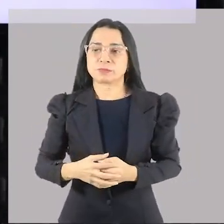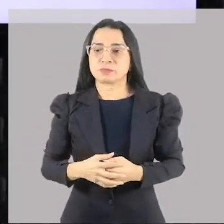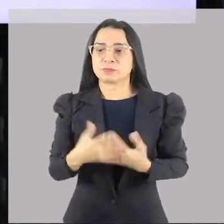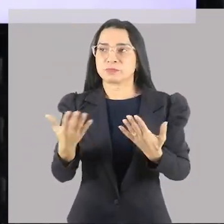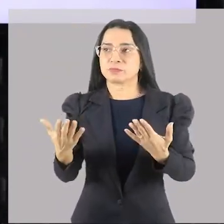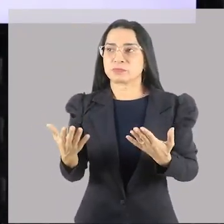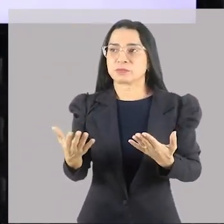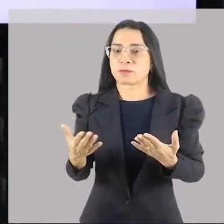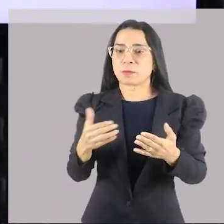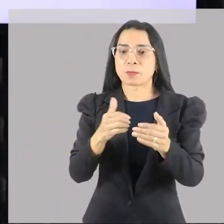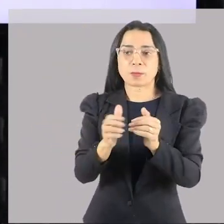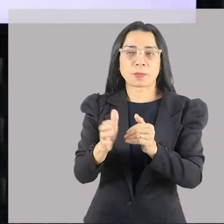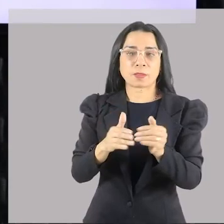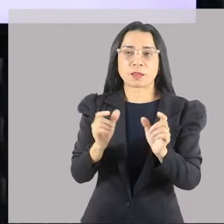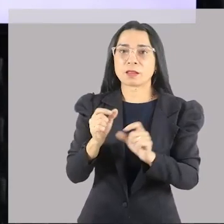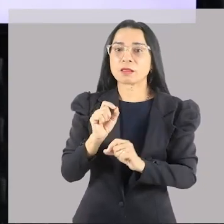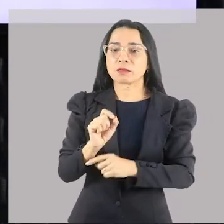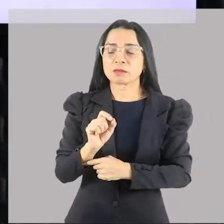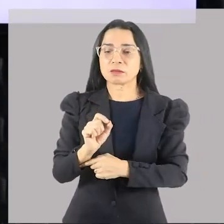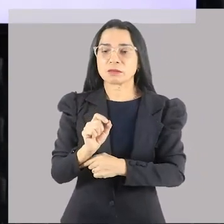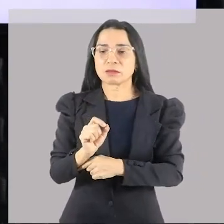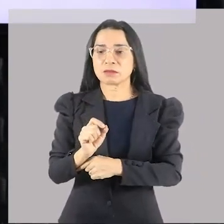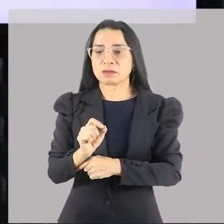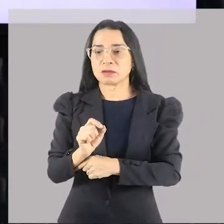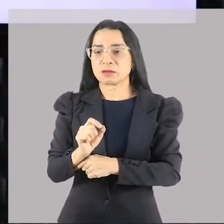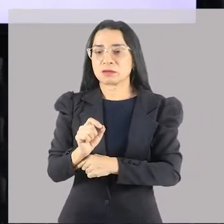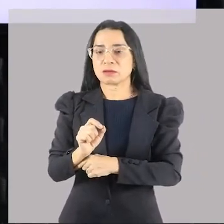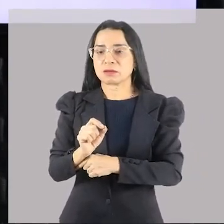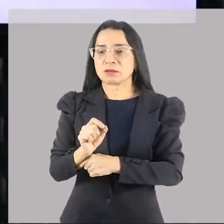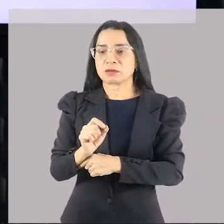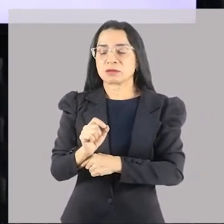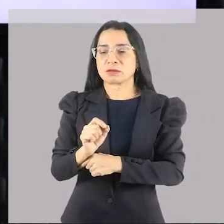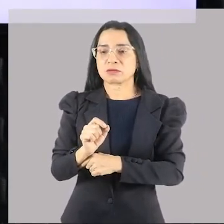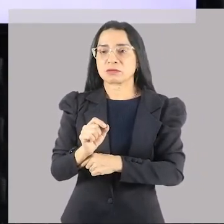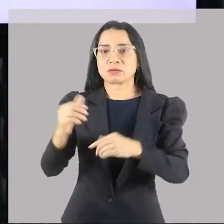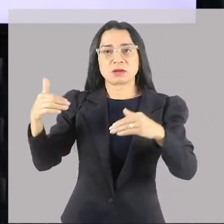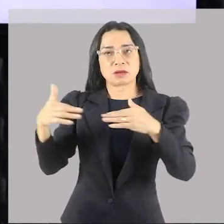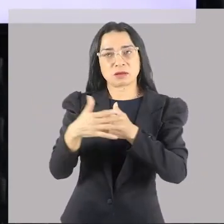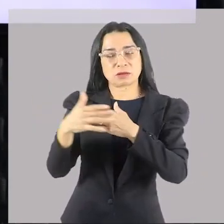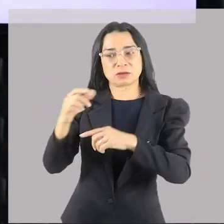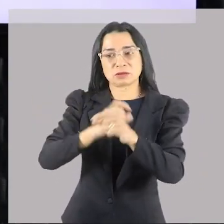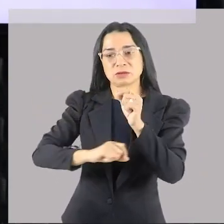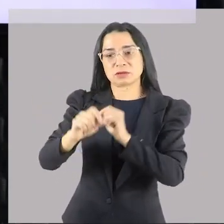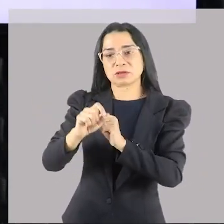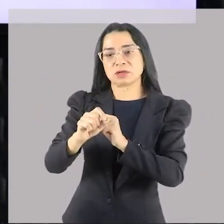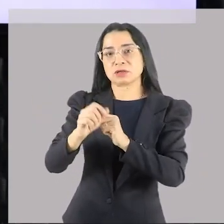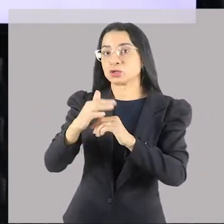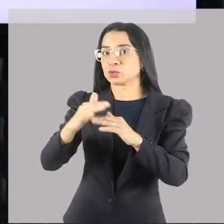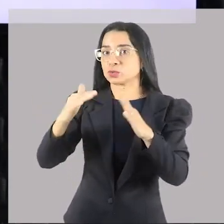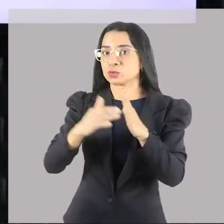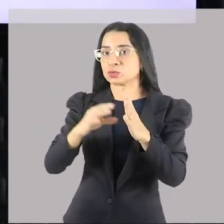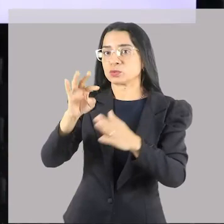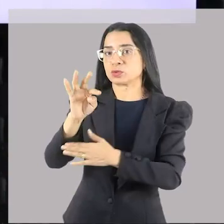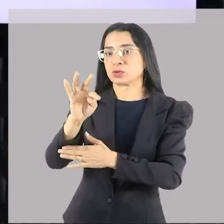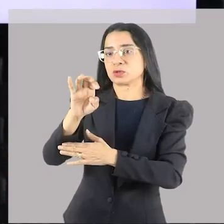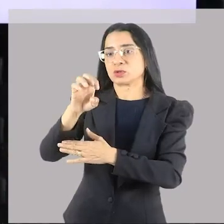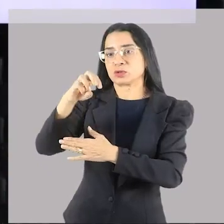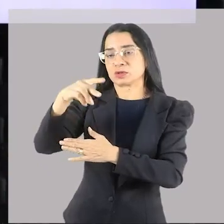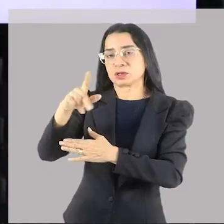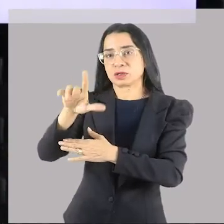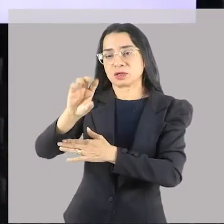qualquer maneira, a Acrópole de Atenas e todos os templos que estão lá em cima, no alto da colina, eles são